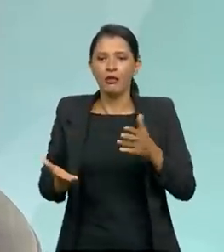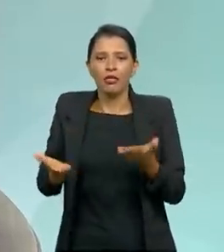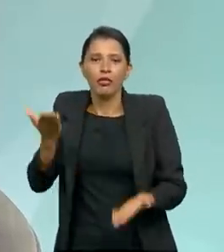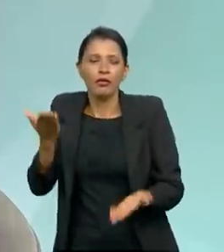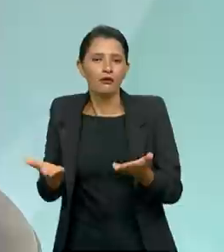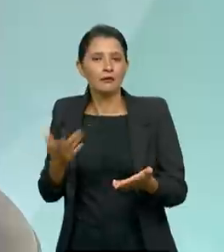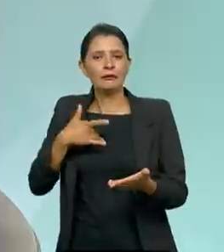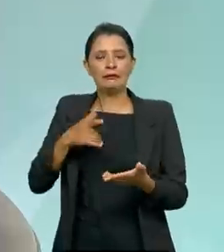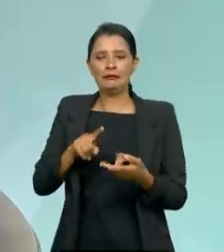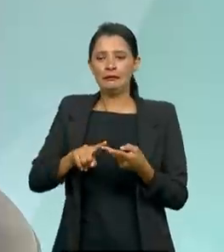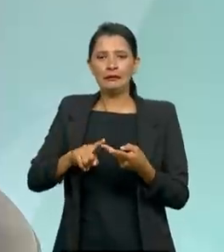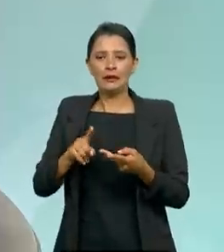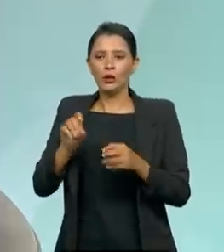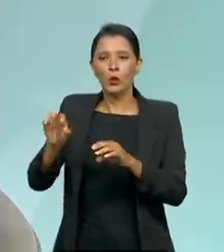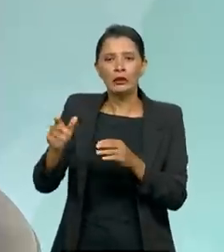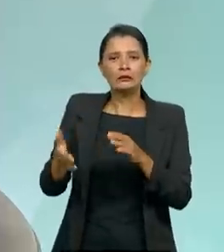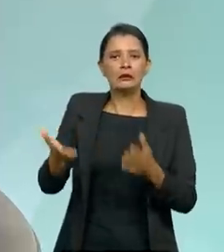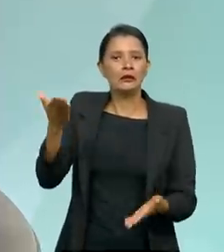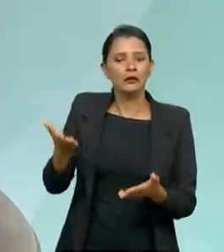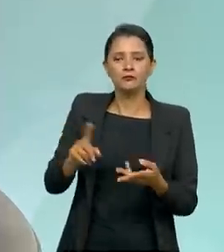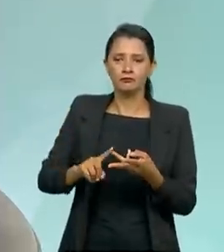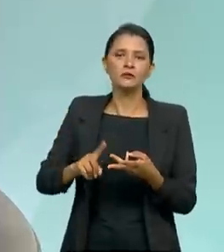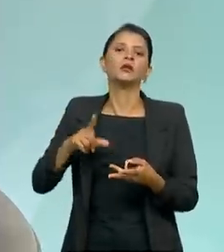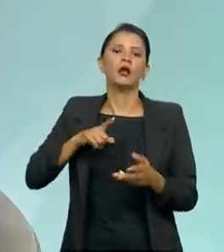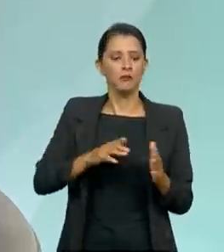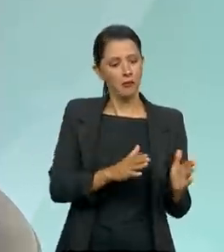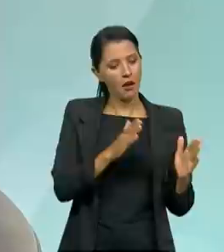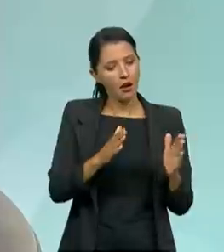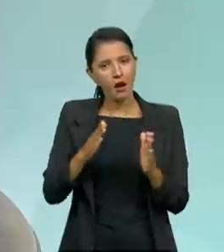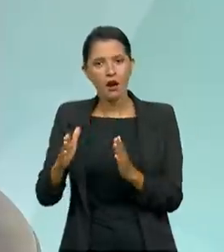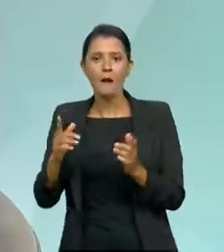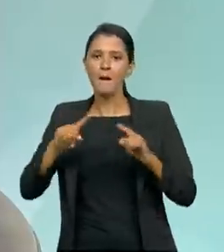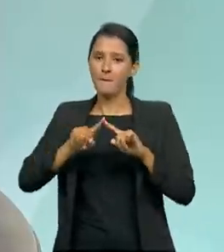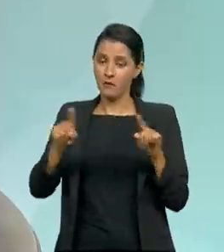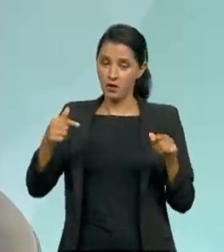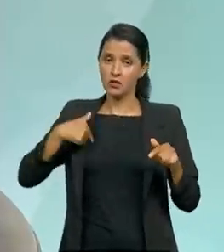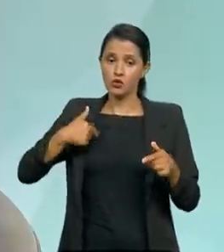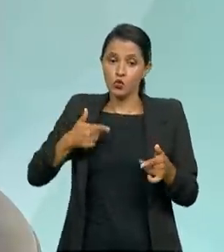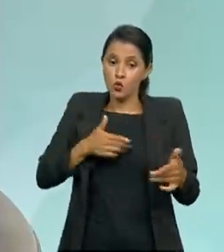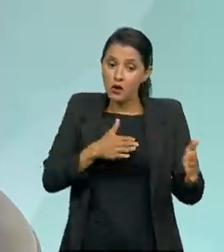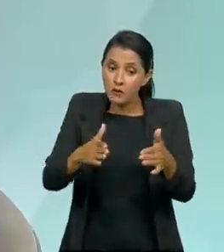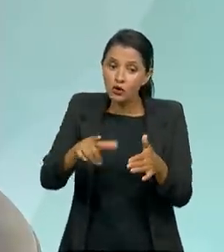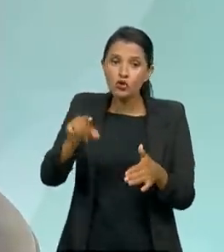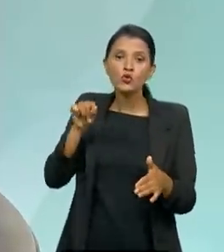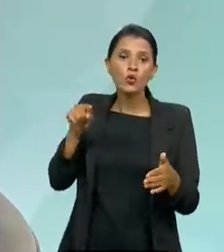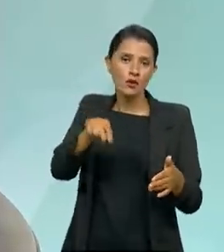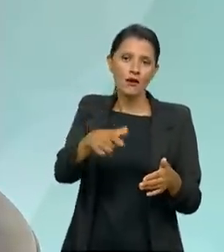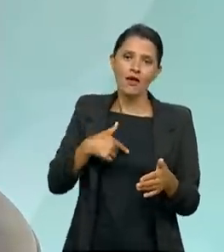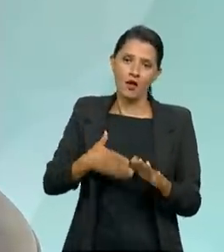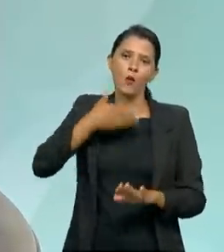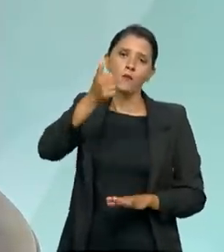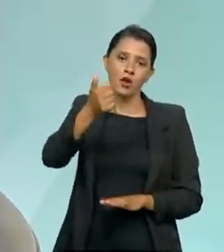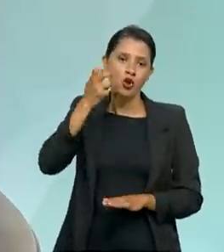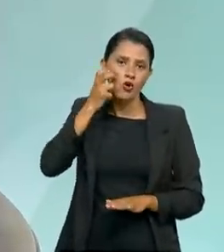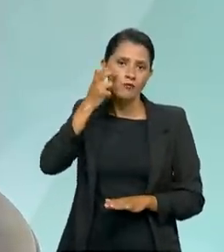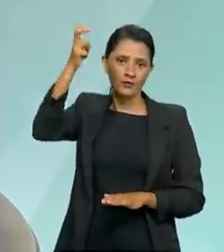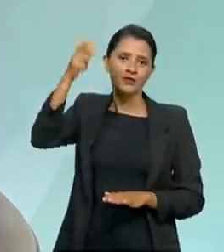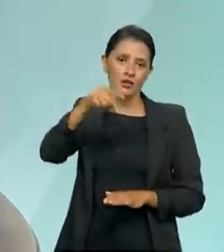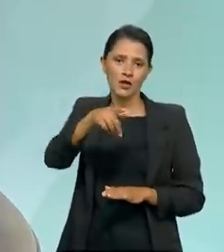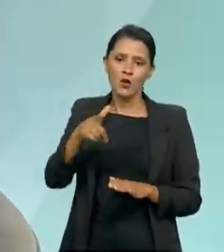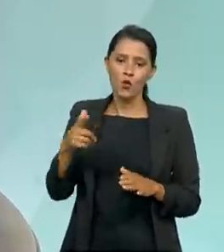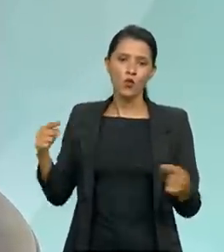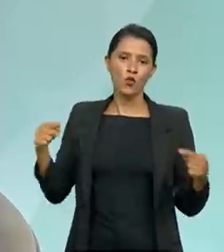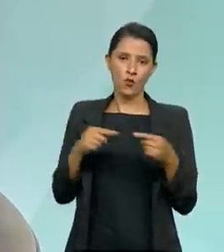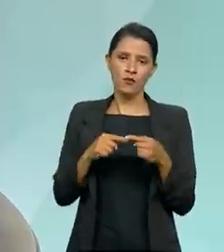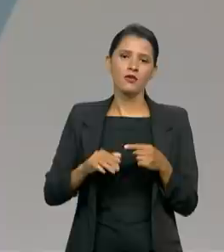baixo nível de educação. Então, nós temos etapas a cumprir, mas eu acho que o caminho que a gente está adotando para seguir é o mais inteligente e o mais